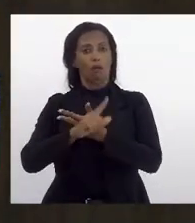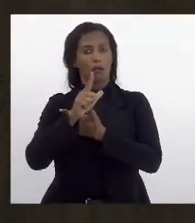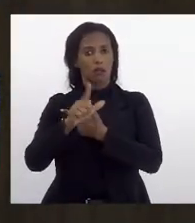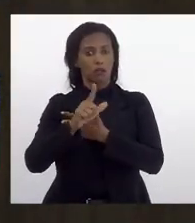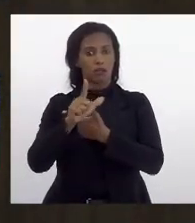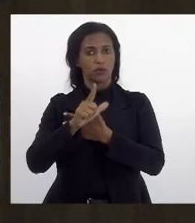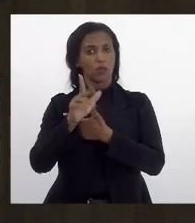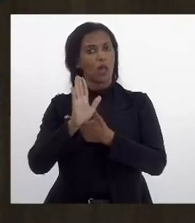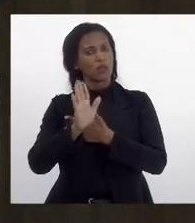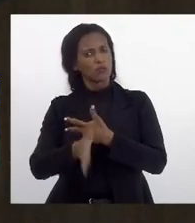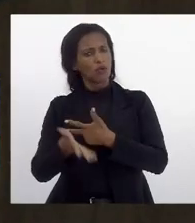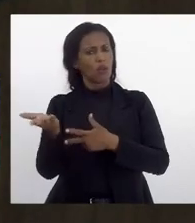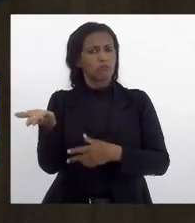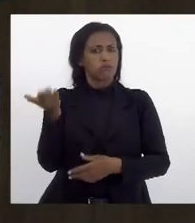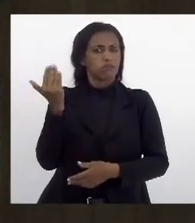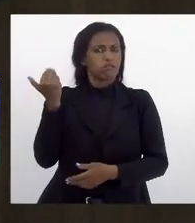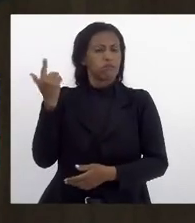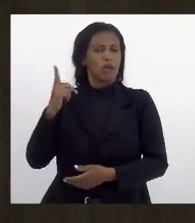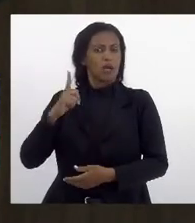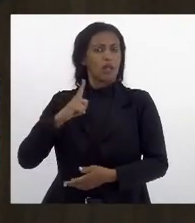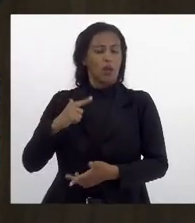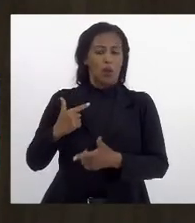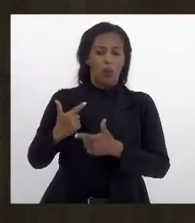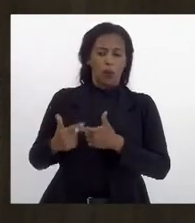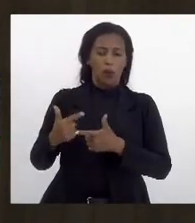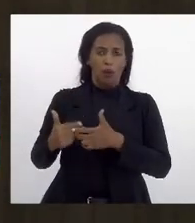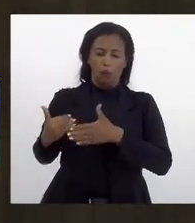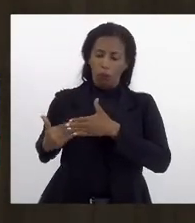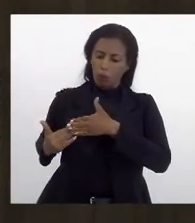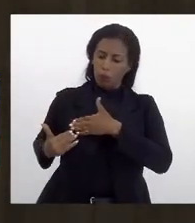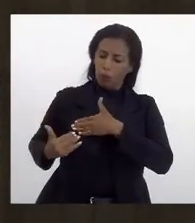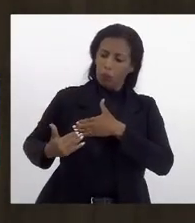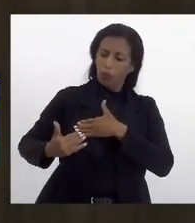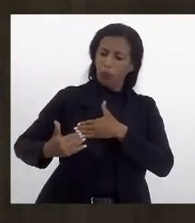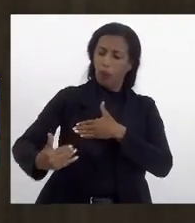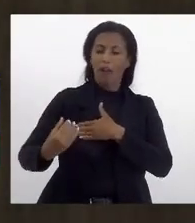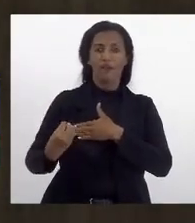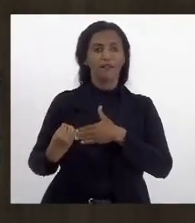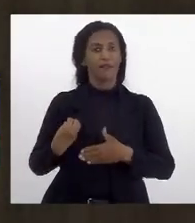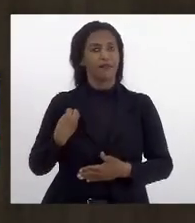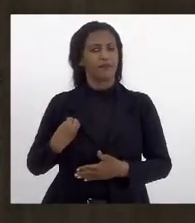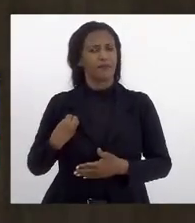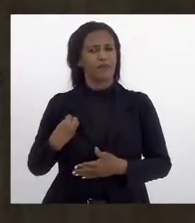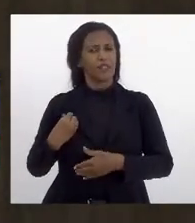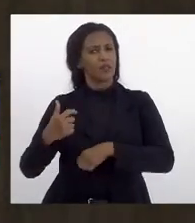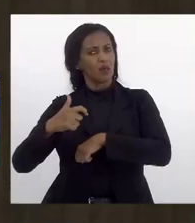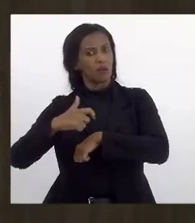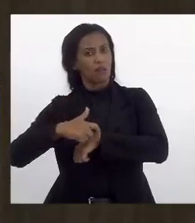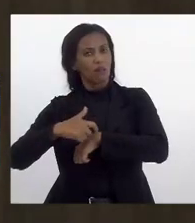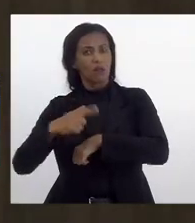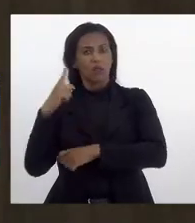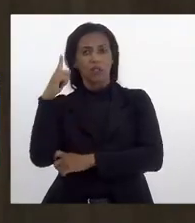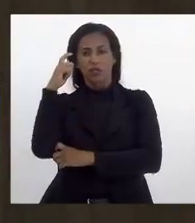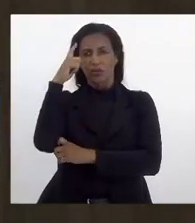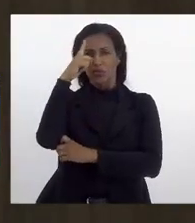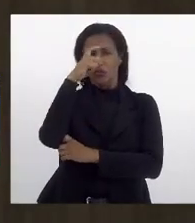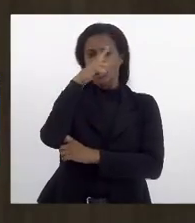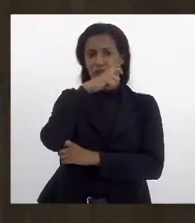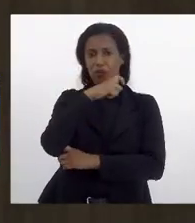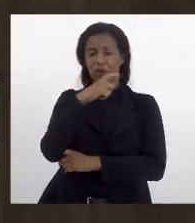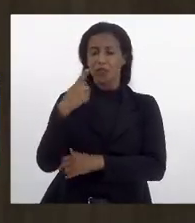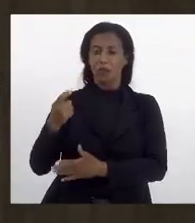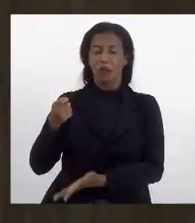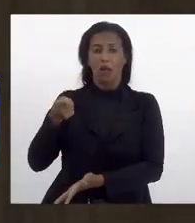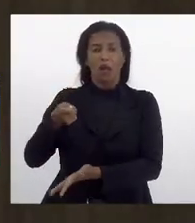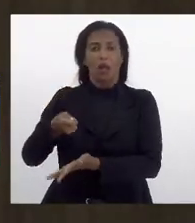já tivemos deputada Tia Ju ao longo da nossa vida momentos também delicados do que tange a